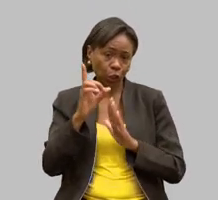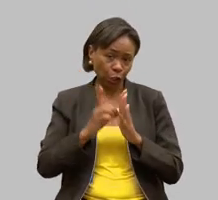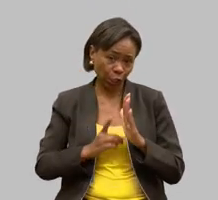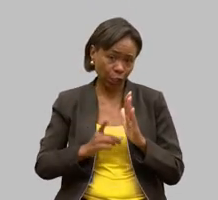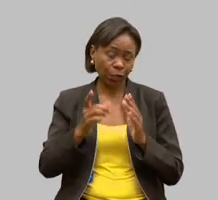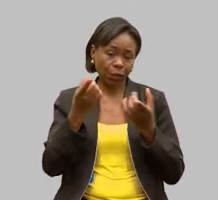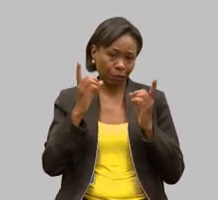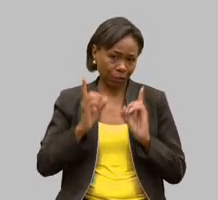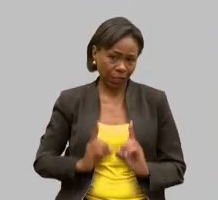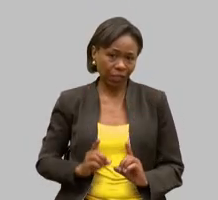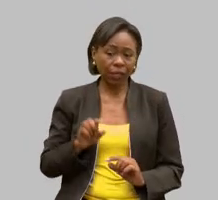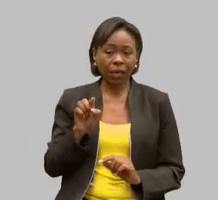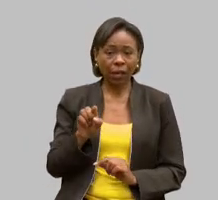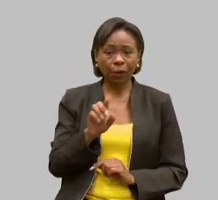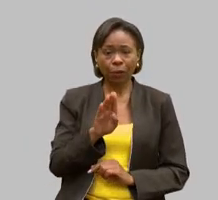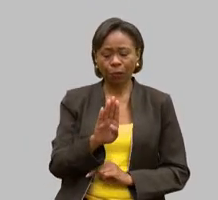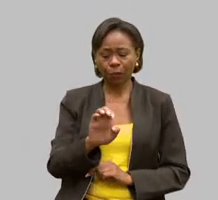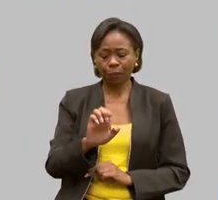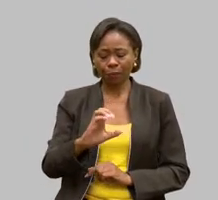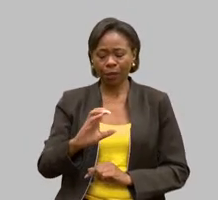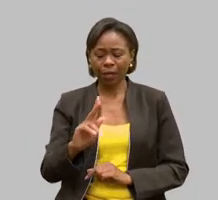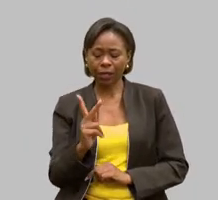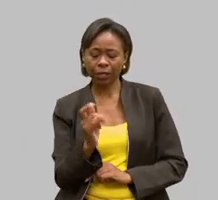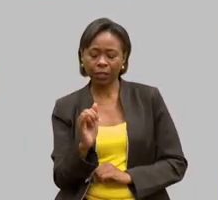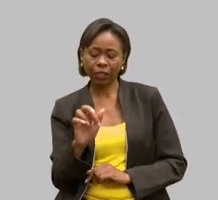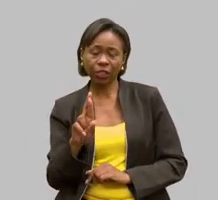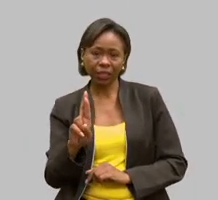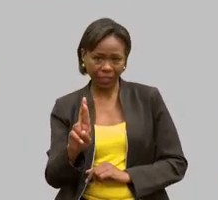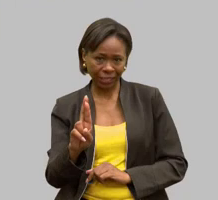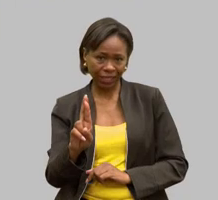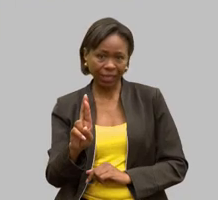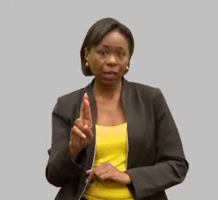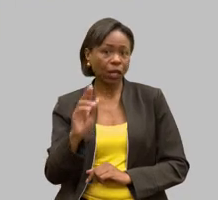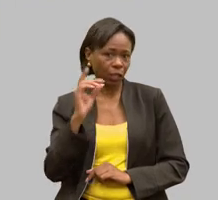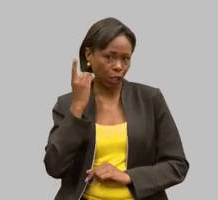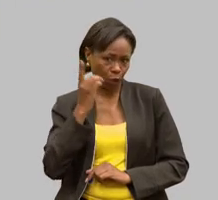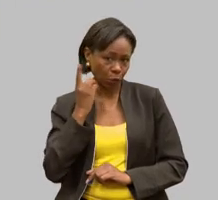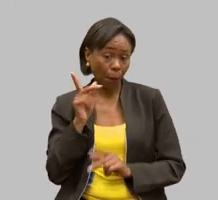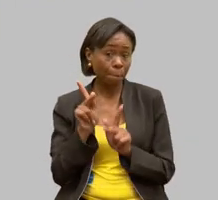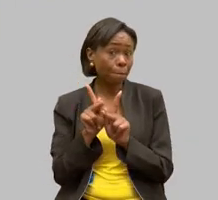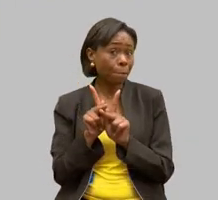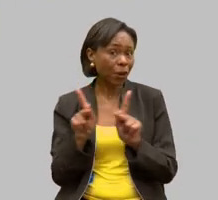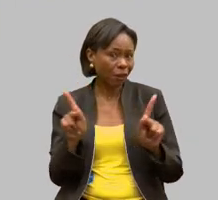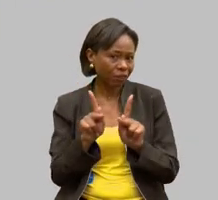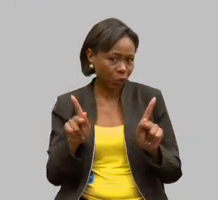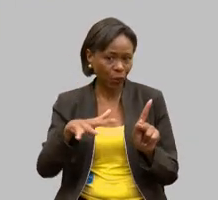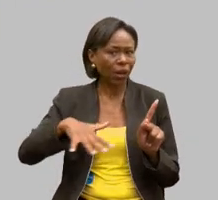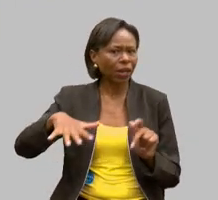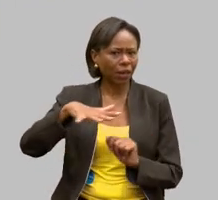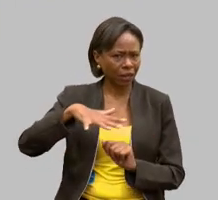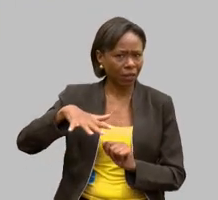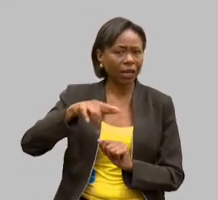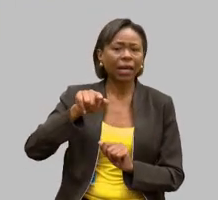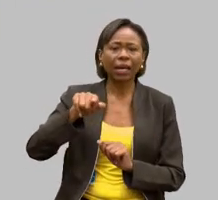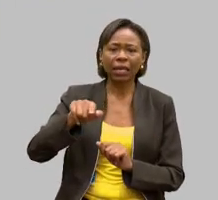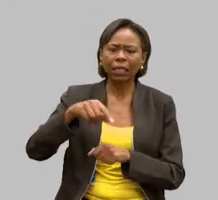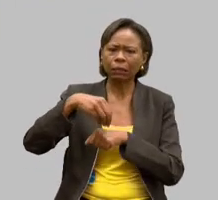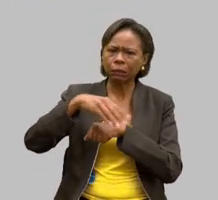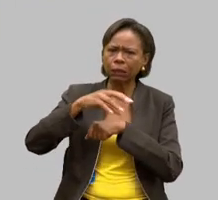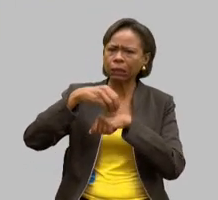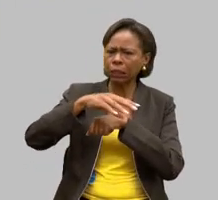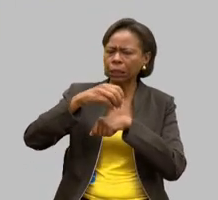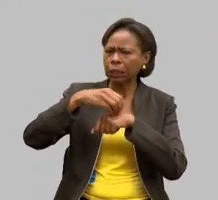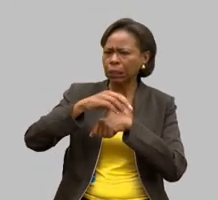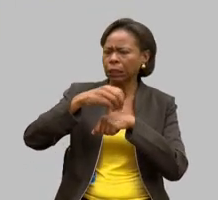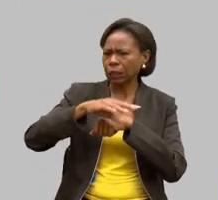o deputado Bechir, inclusive é um professor na área, ele traz muitos ensinamentos para nós. E a